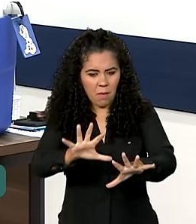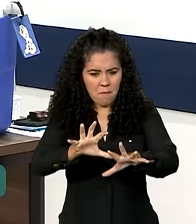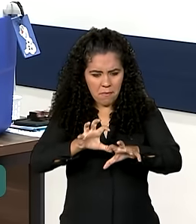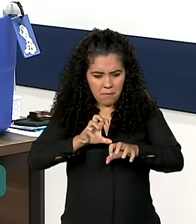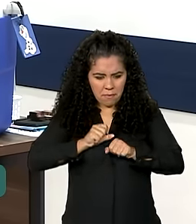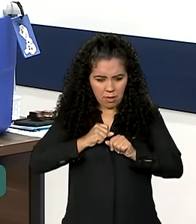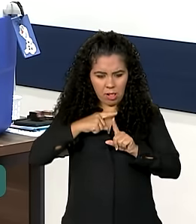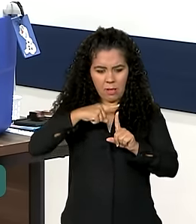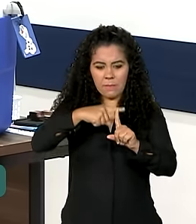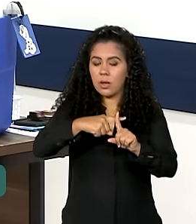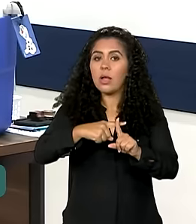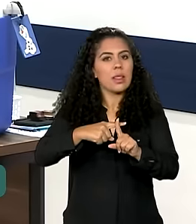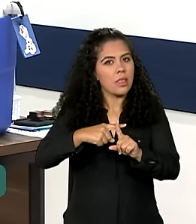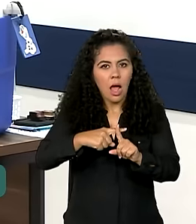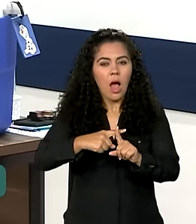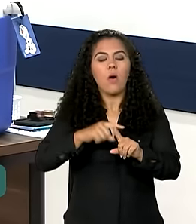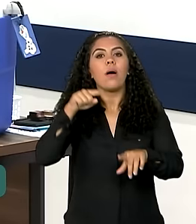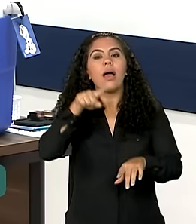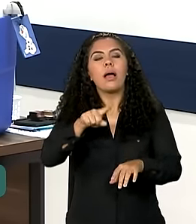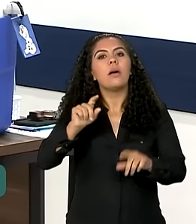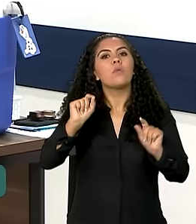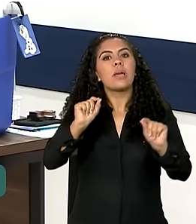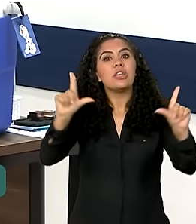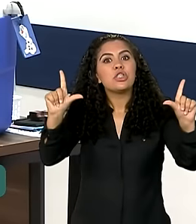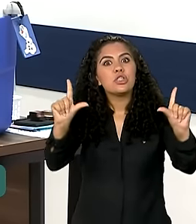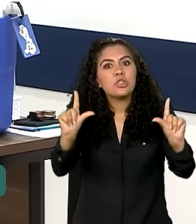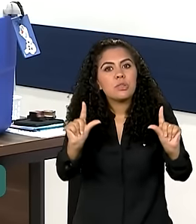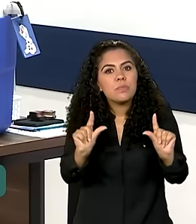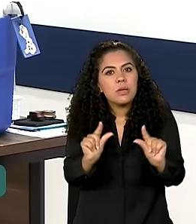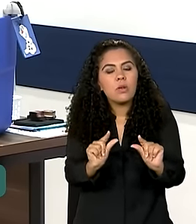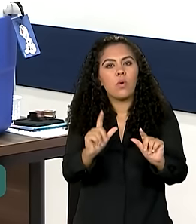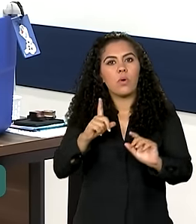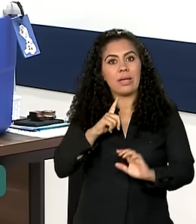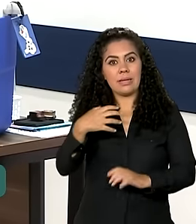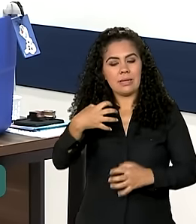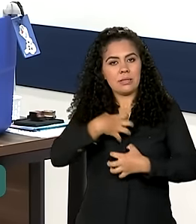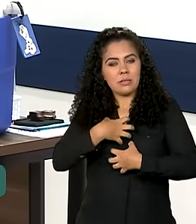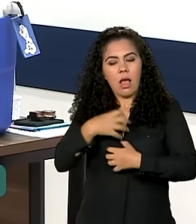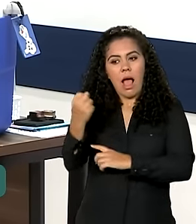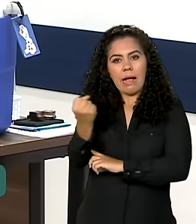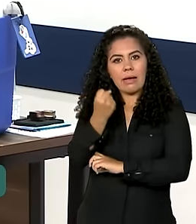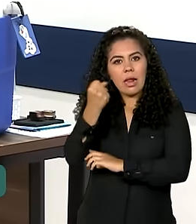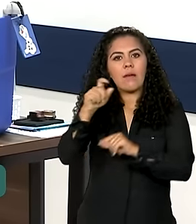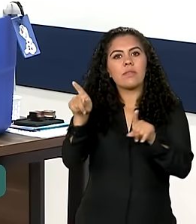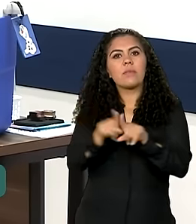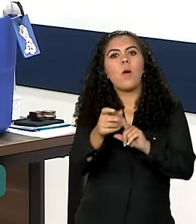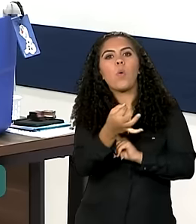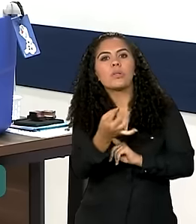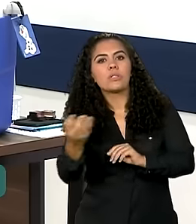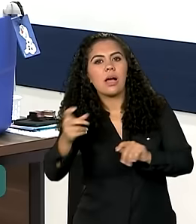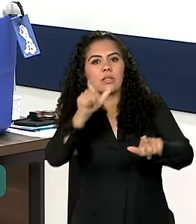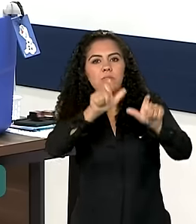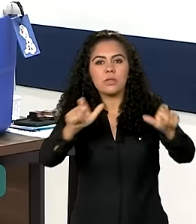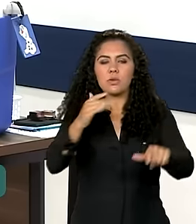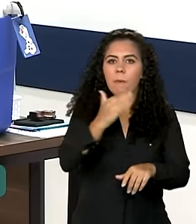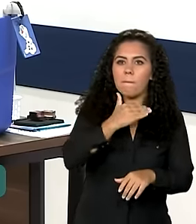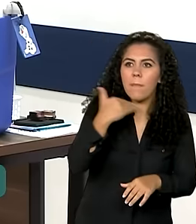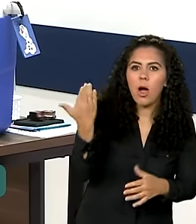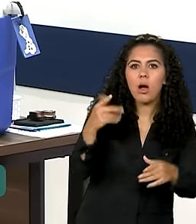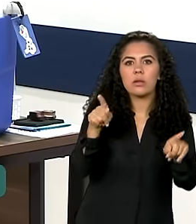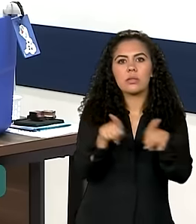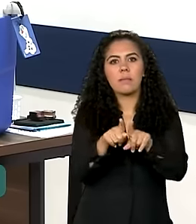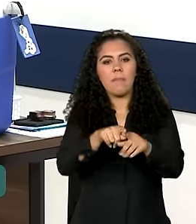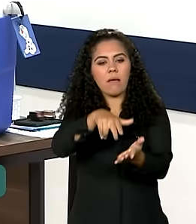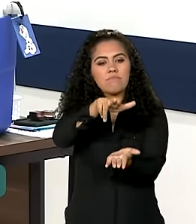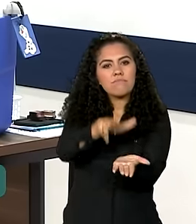evita formas mais graves da doença, reduzindo, assim, consideravelmente o número de mortes e internações. O esquema vacinal